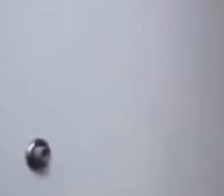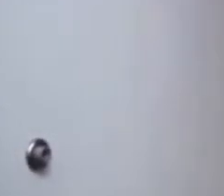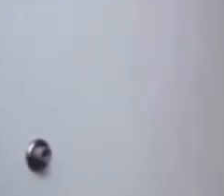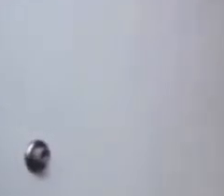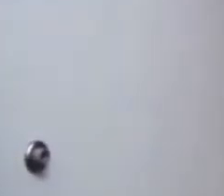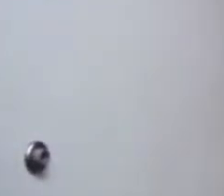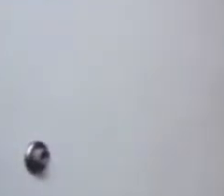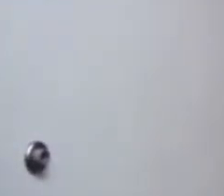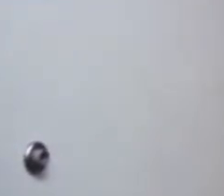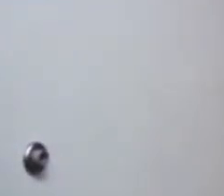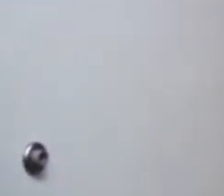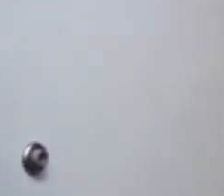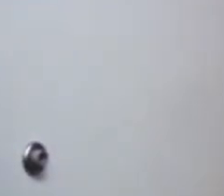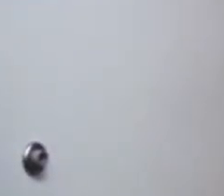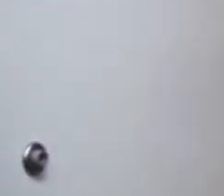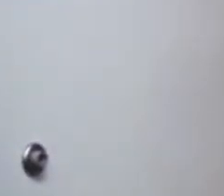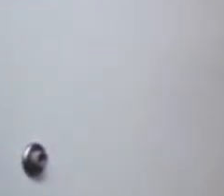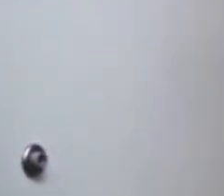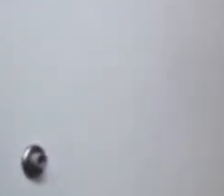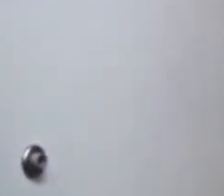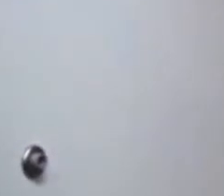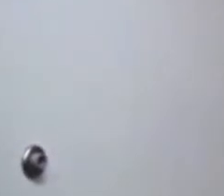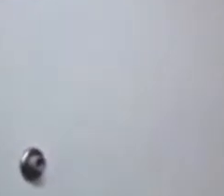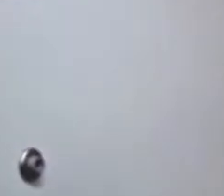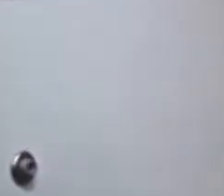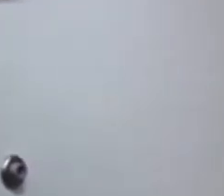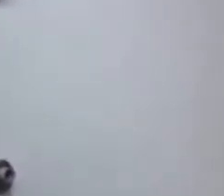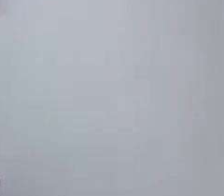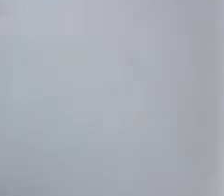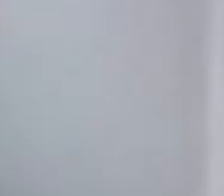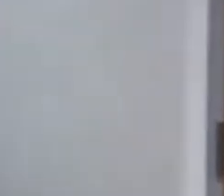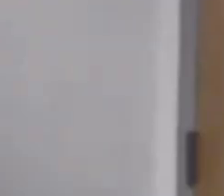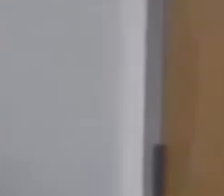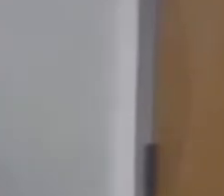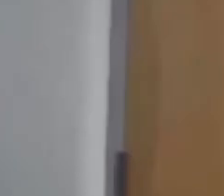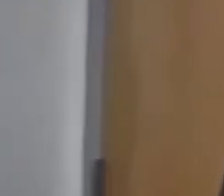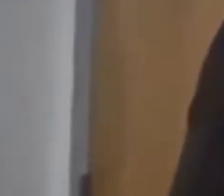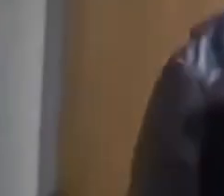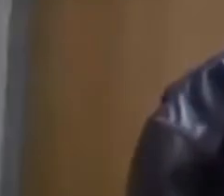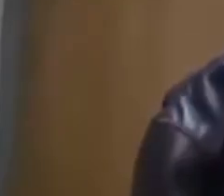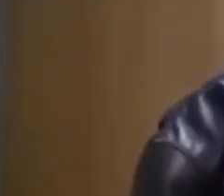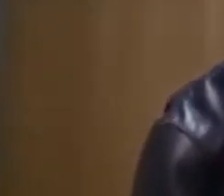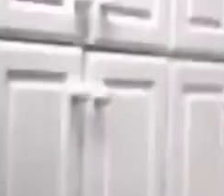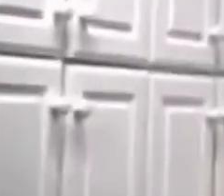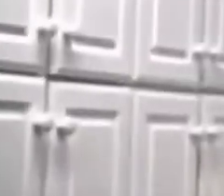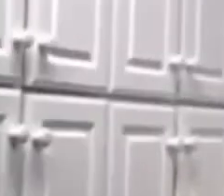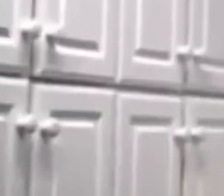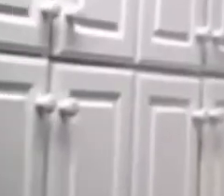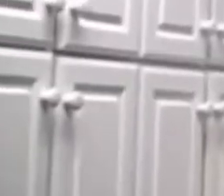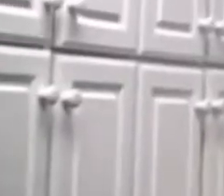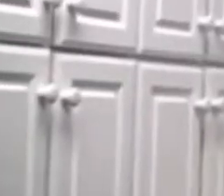Sorry, I'm late. Are you, Susan? I'm here for the job interview.